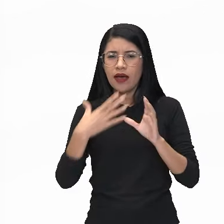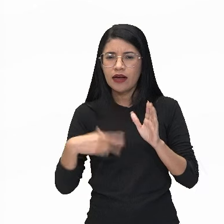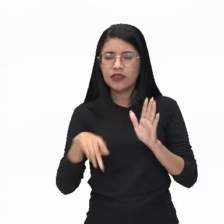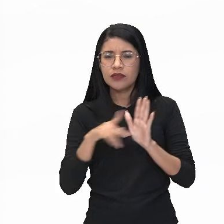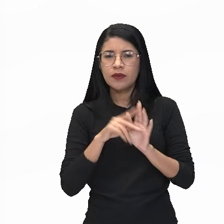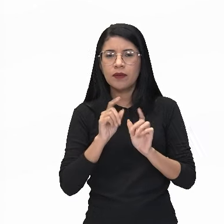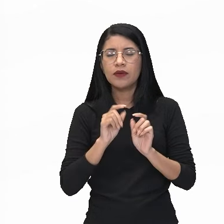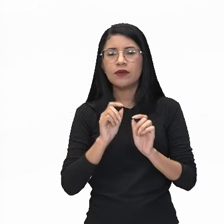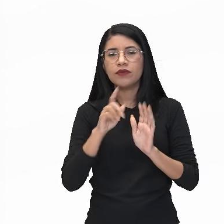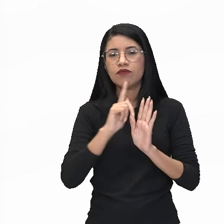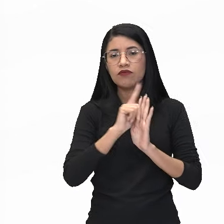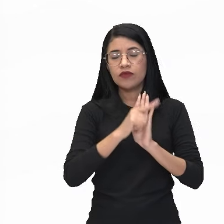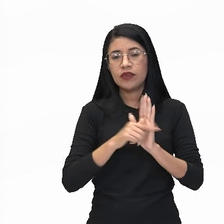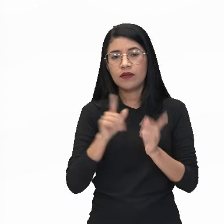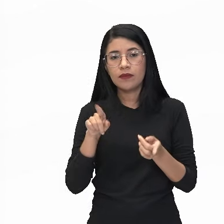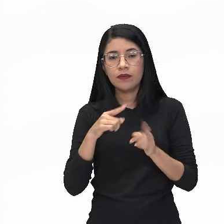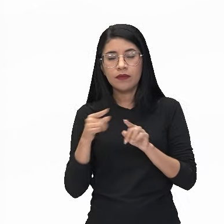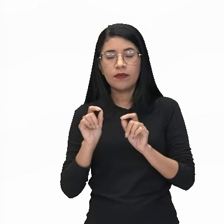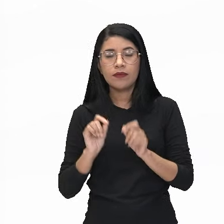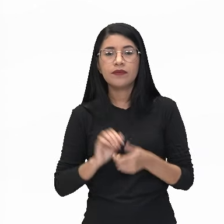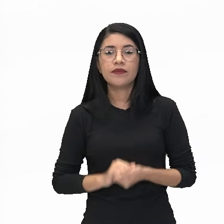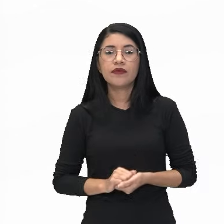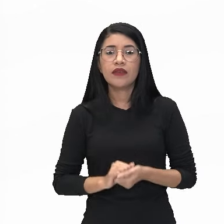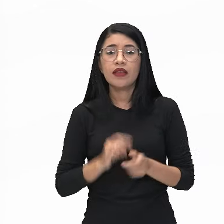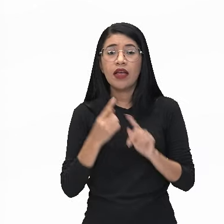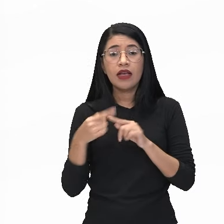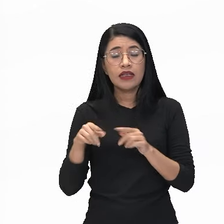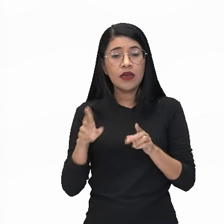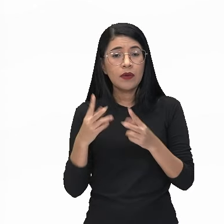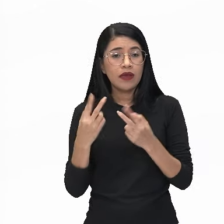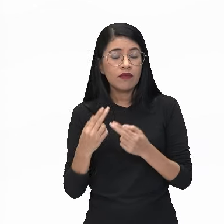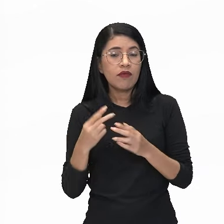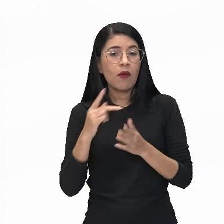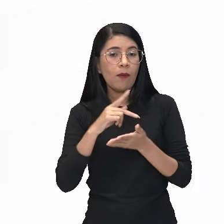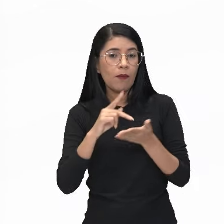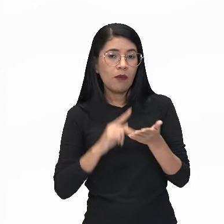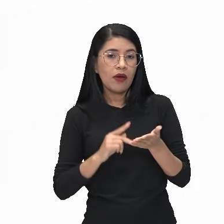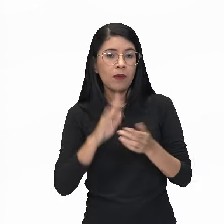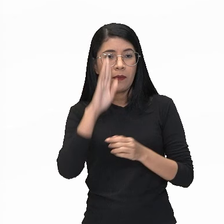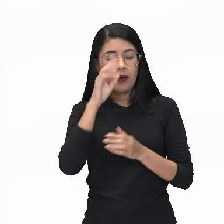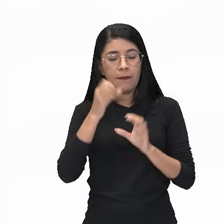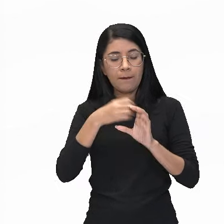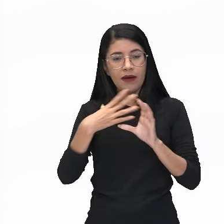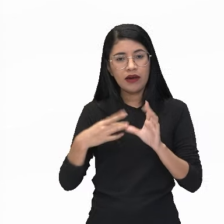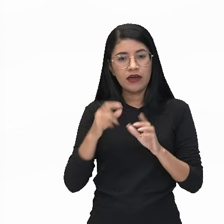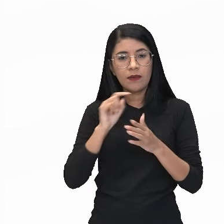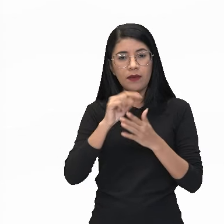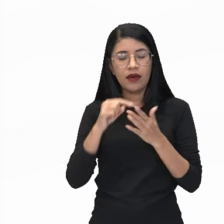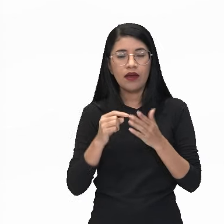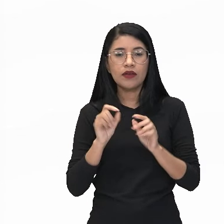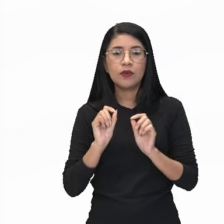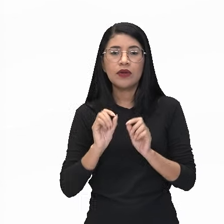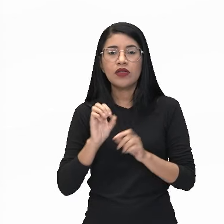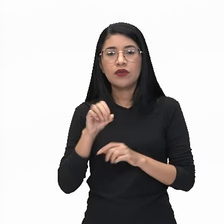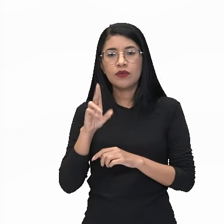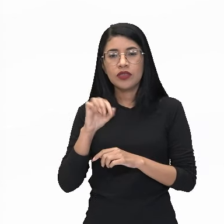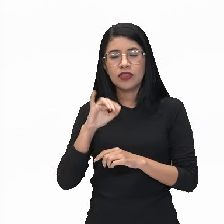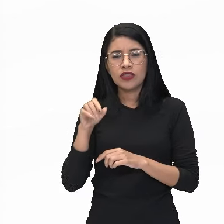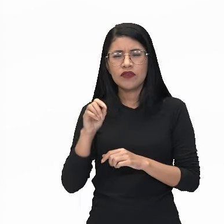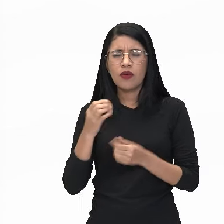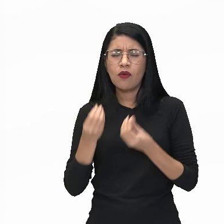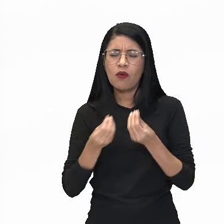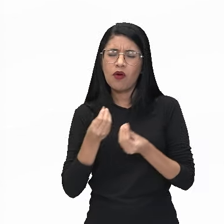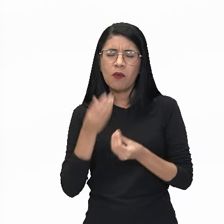do gênero canção, né? A canção, tal como o poema, tem como principais características a subjetividade, né? Como você